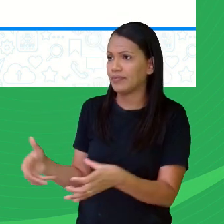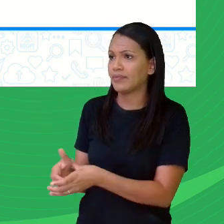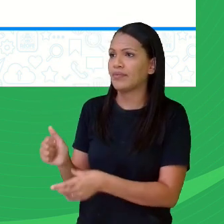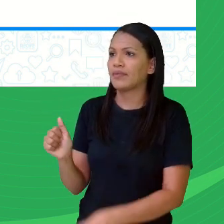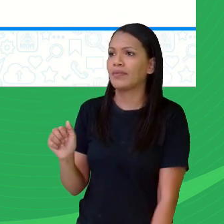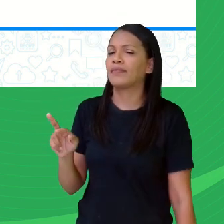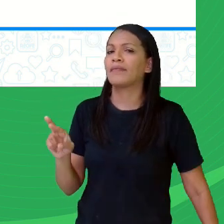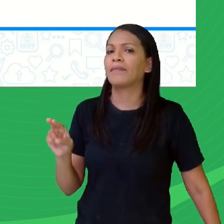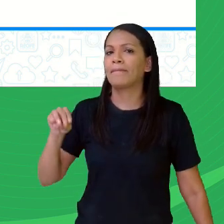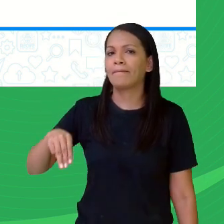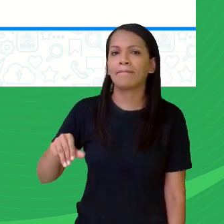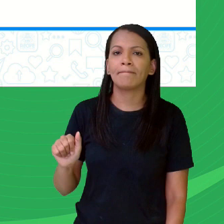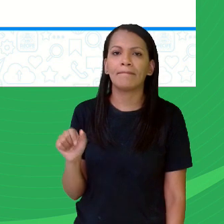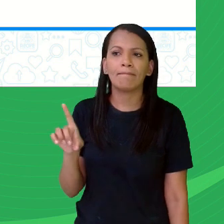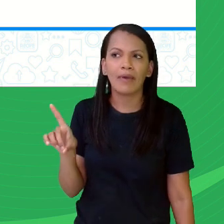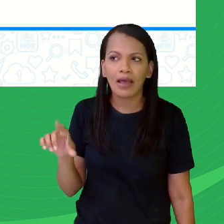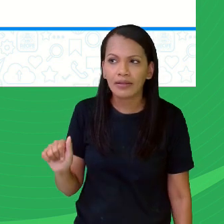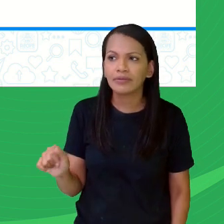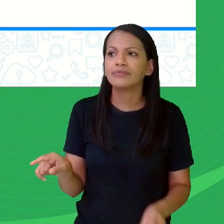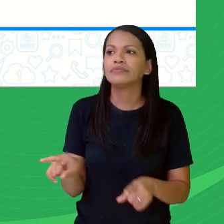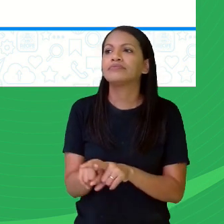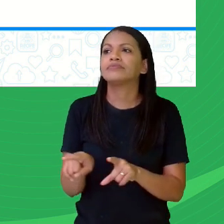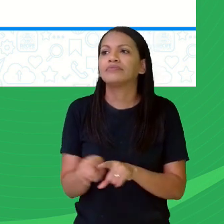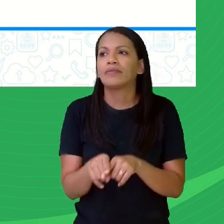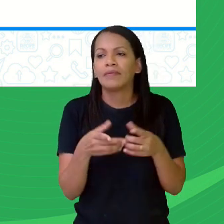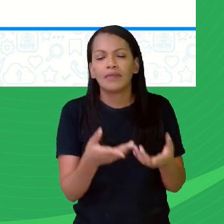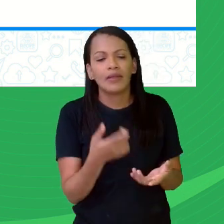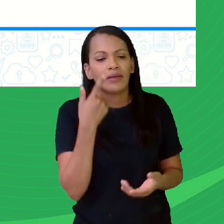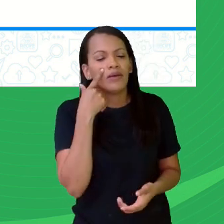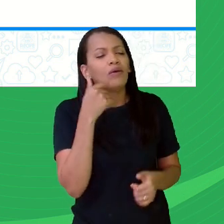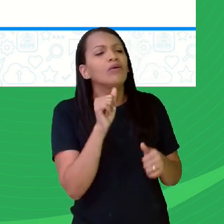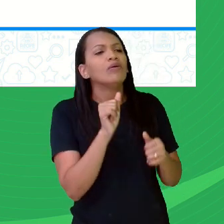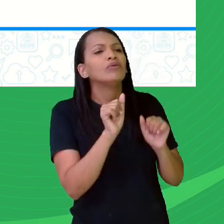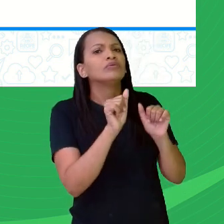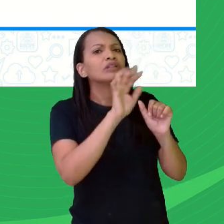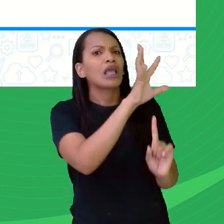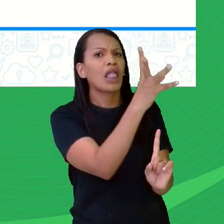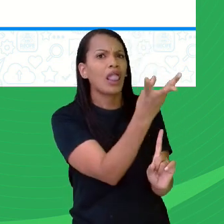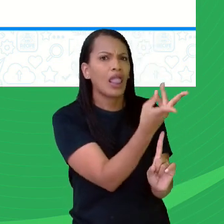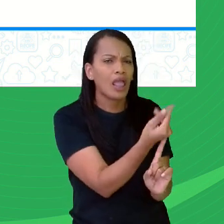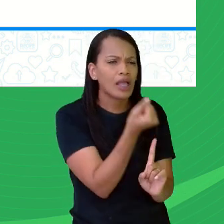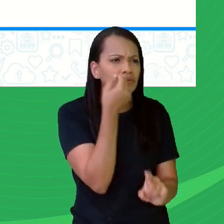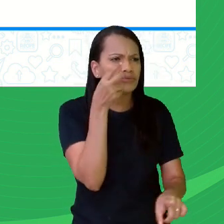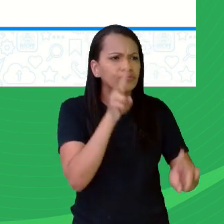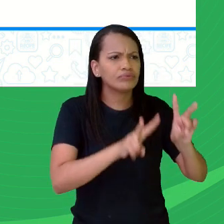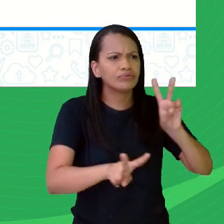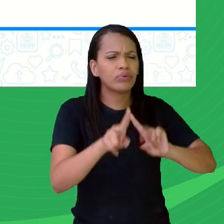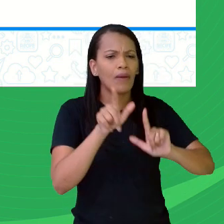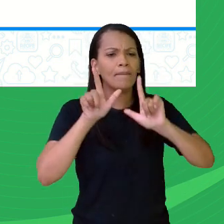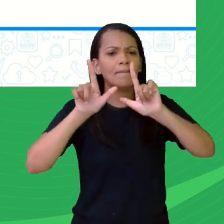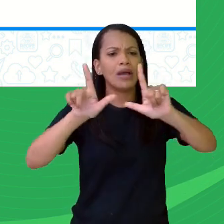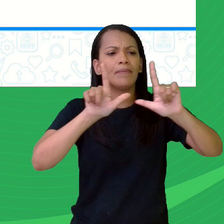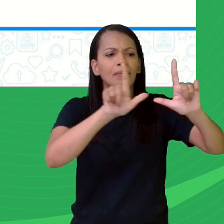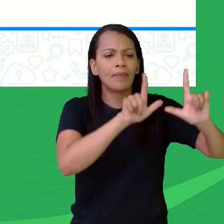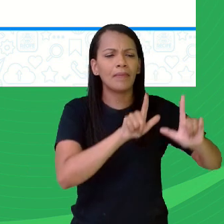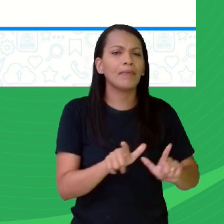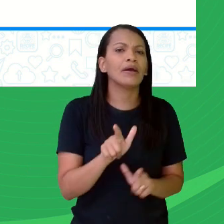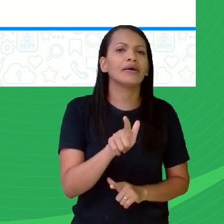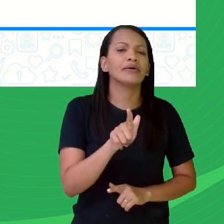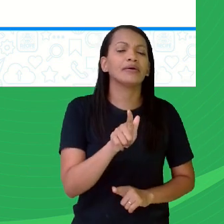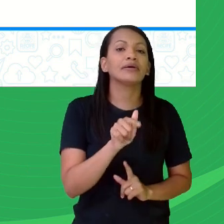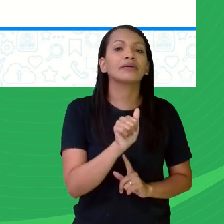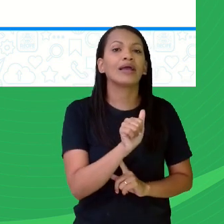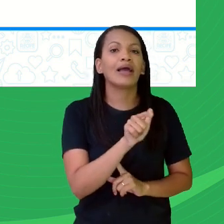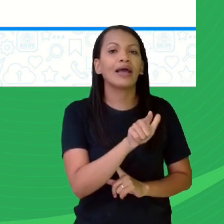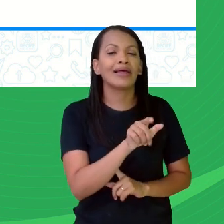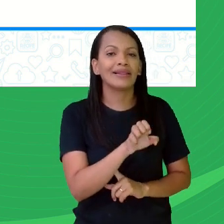é uma galeria. quando você vai a uma galeria, viva ou visitar uma galeria, a galeria de arte, vai expor tal trabalho, é porque ali,